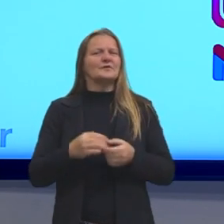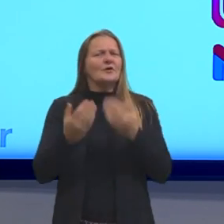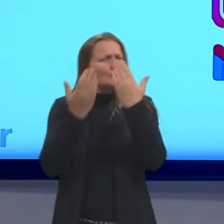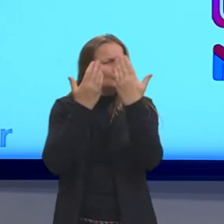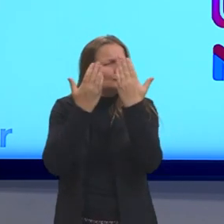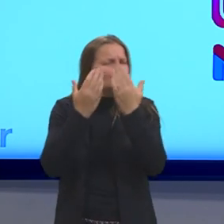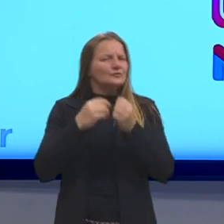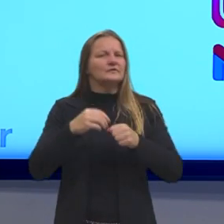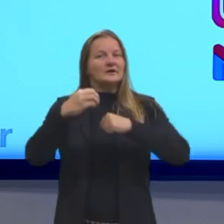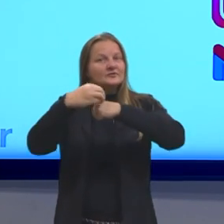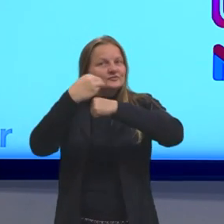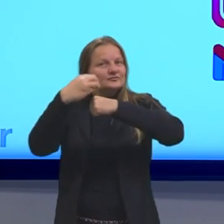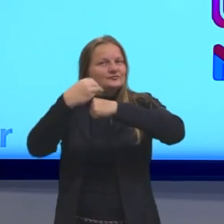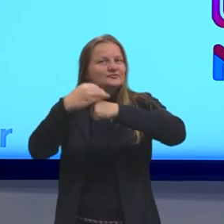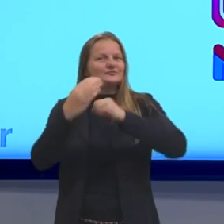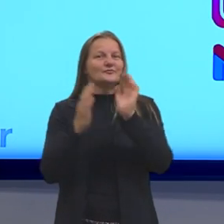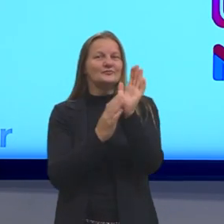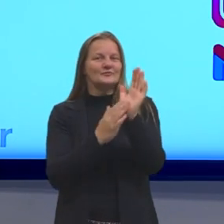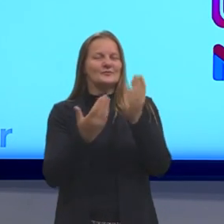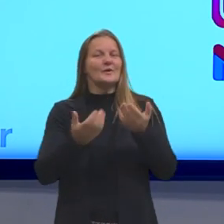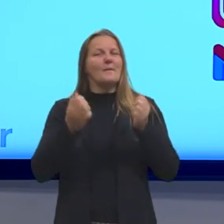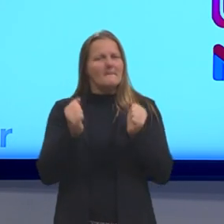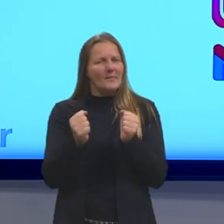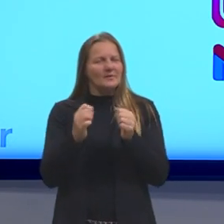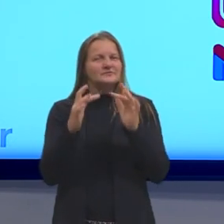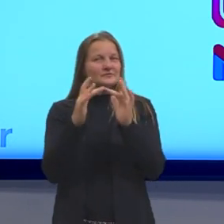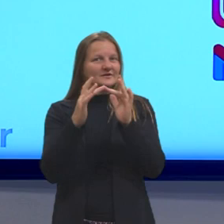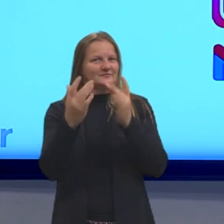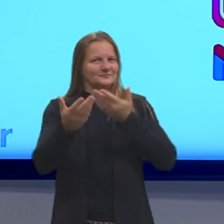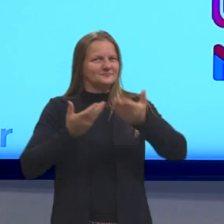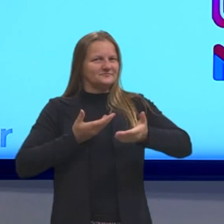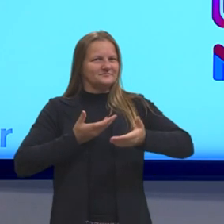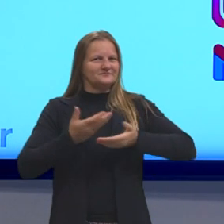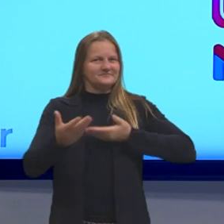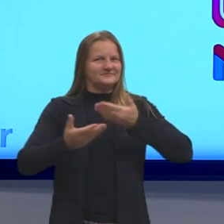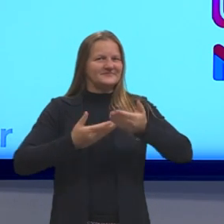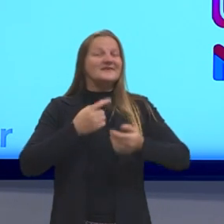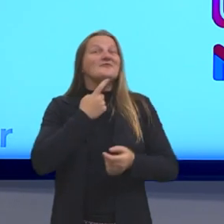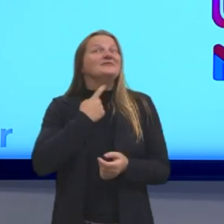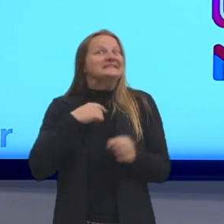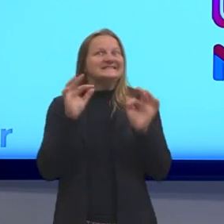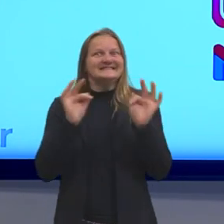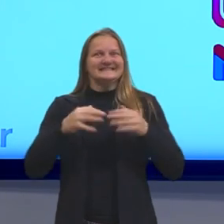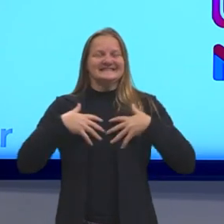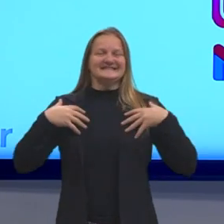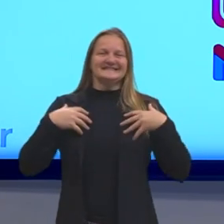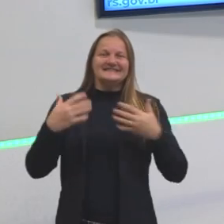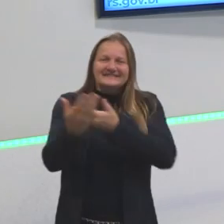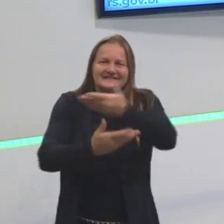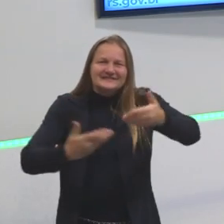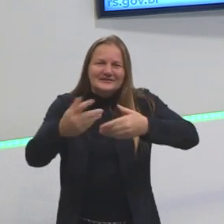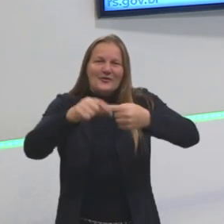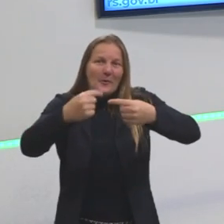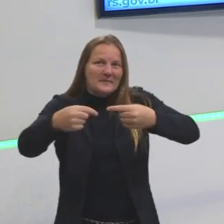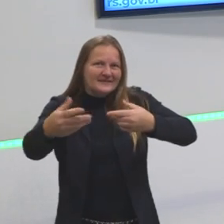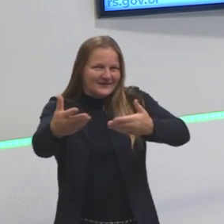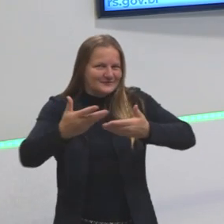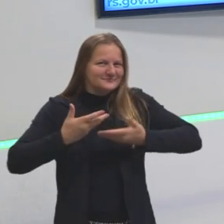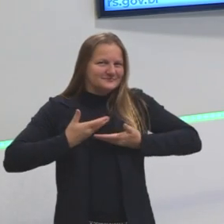dúvidas, deixar alguma sugestão, podem ficar à vontade. Vou gostar muito de receber um comentário de vocês.